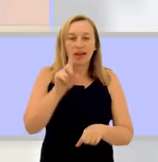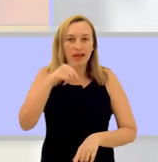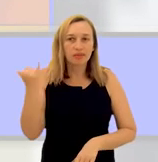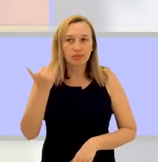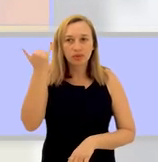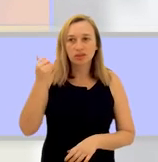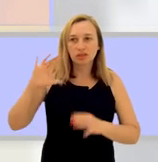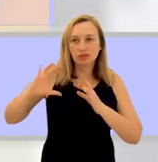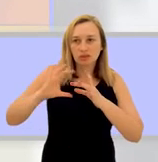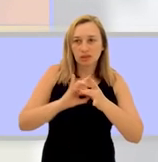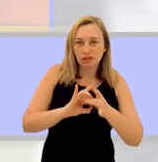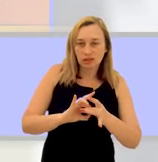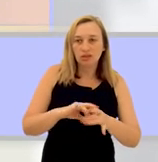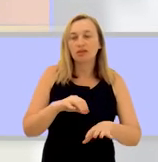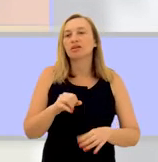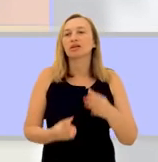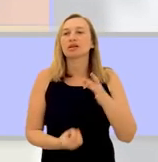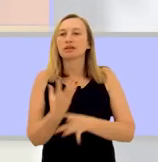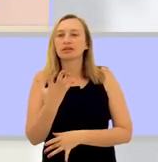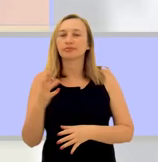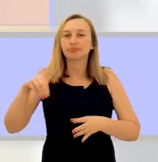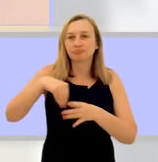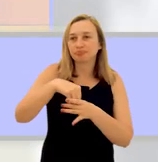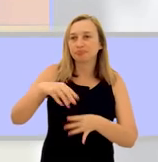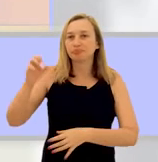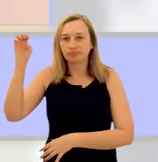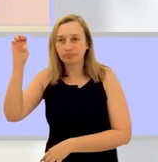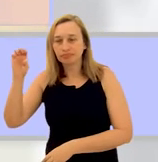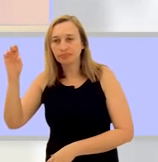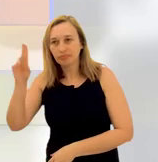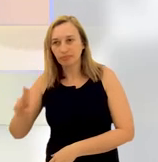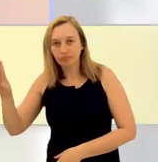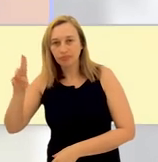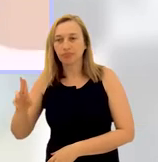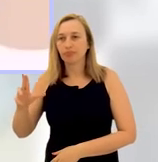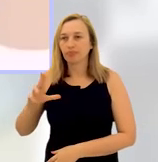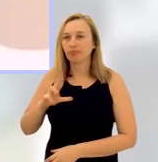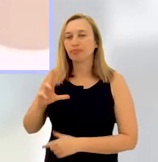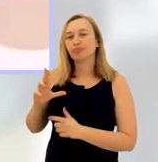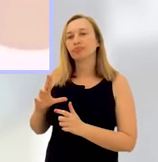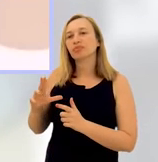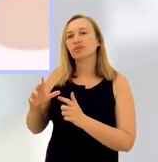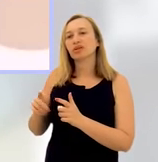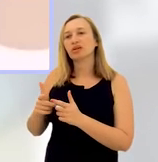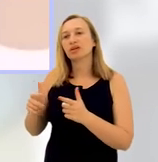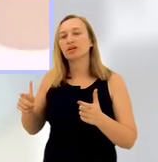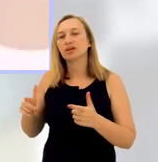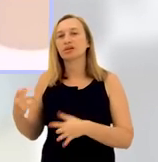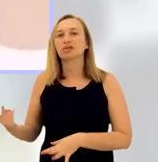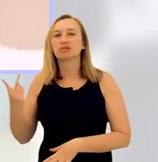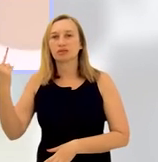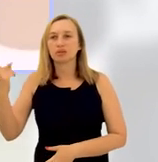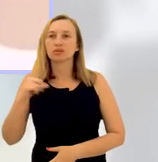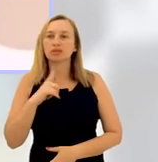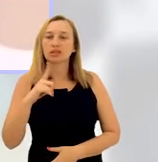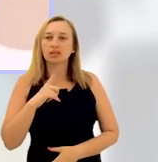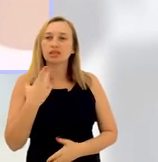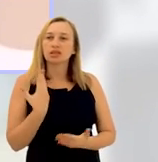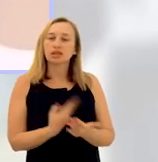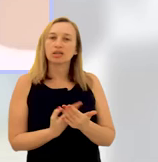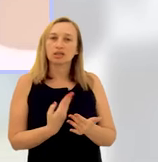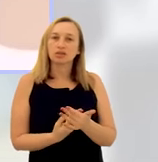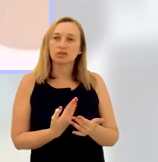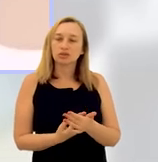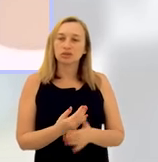Ágil. Então, é muito importante criar essas conexões, eu ressalto isso, dentro da faculdade, porque tem muita riqueza de conteúdo, pesquisadores,